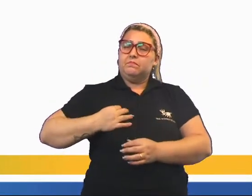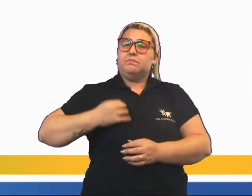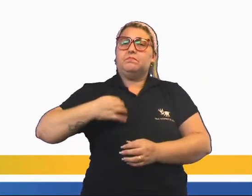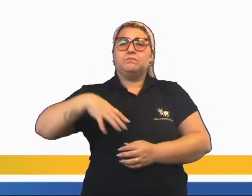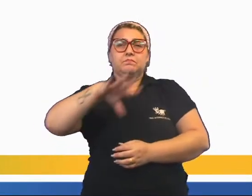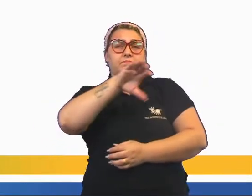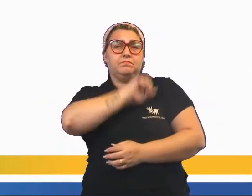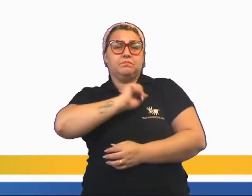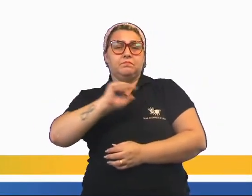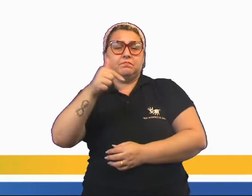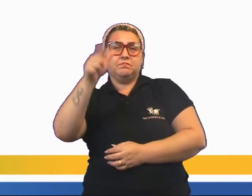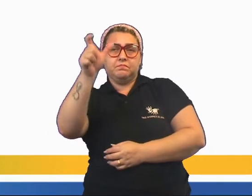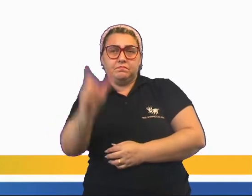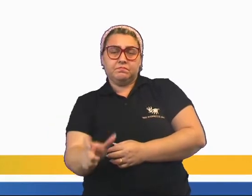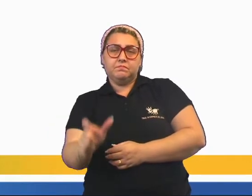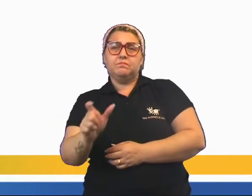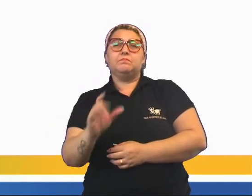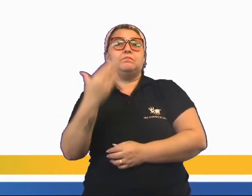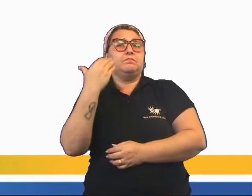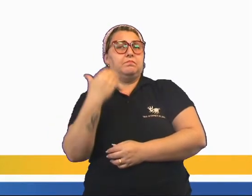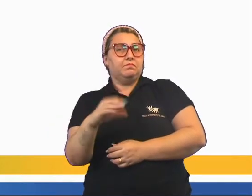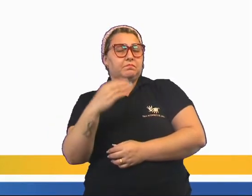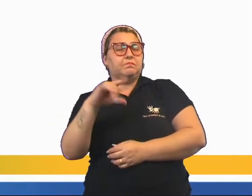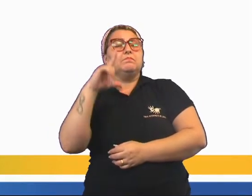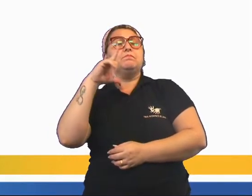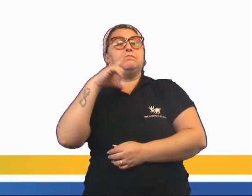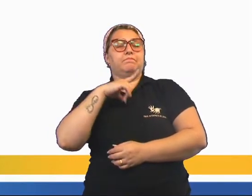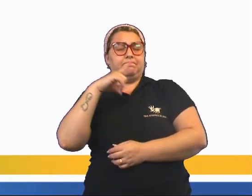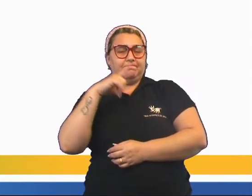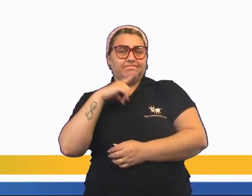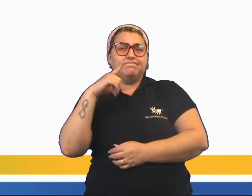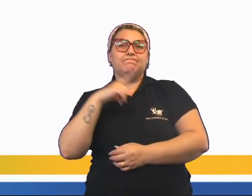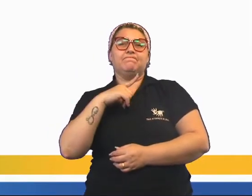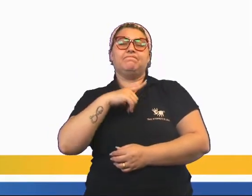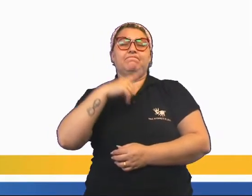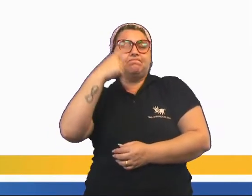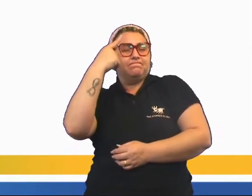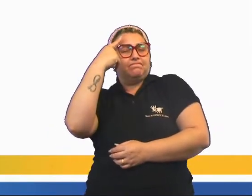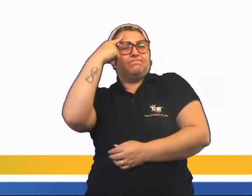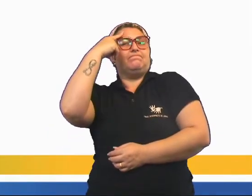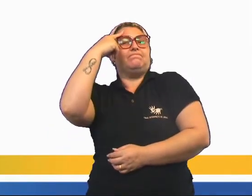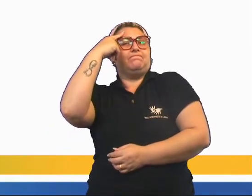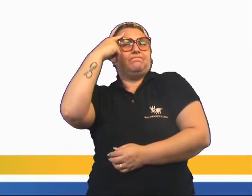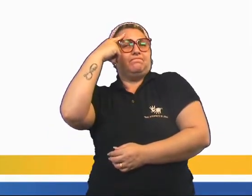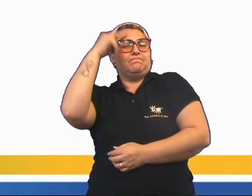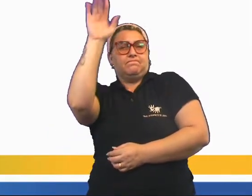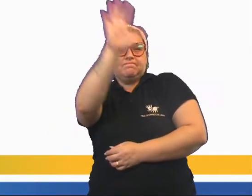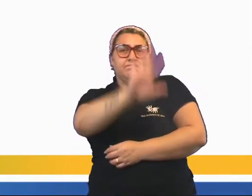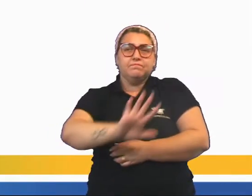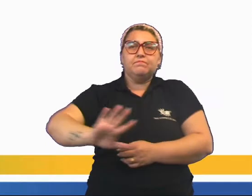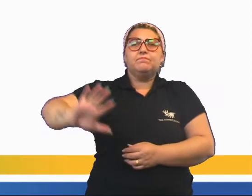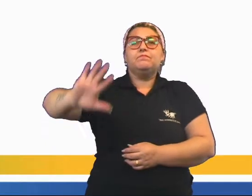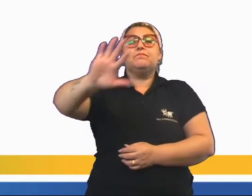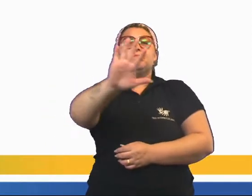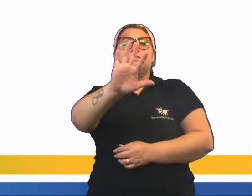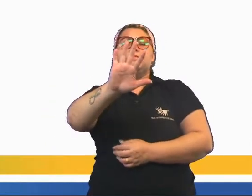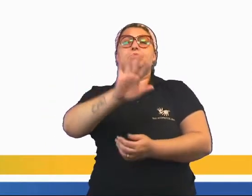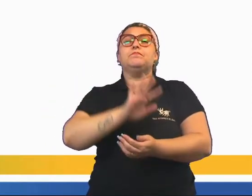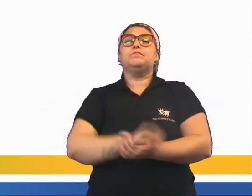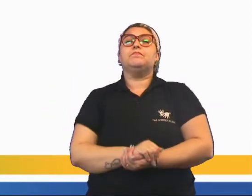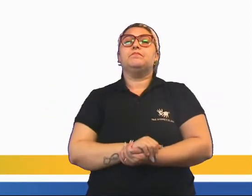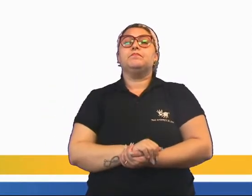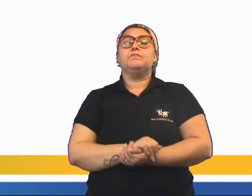no amor ao próximo. A ciência tem uma cosmovisão, uma visão geral, que é